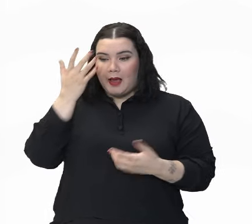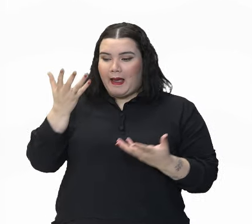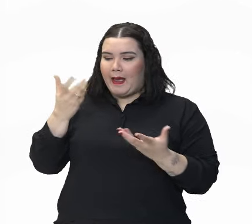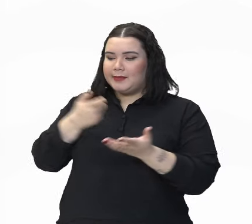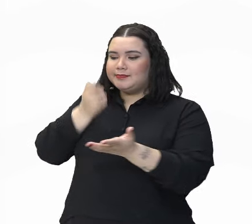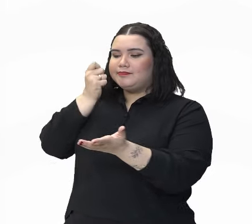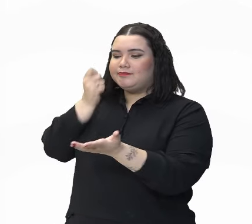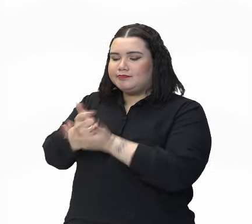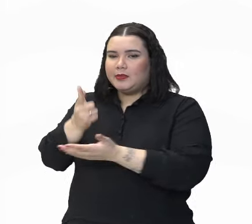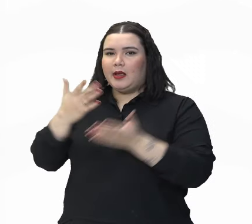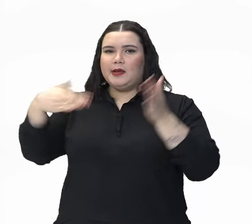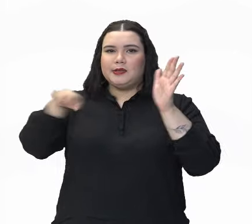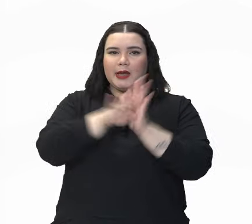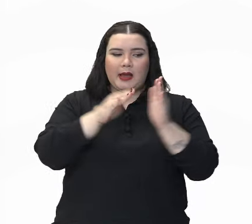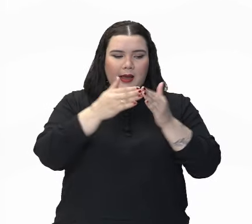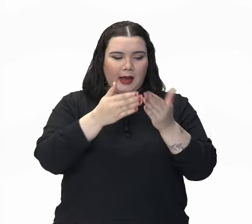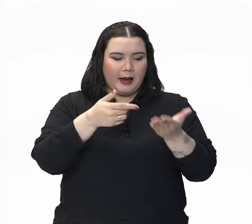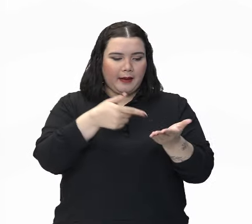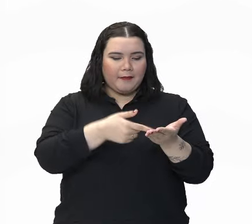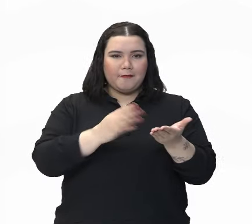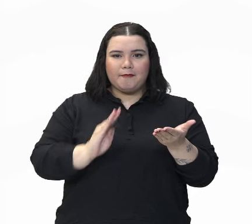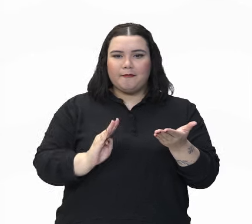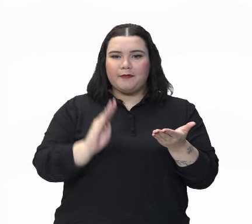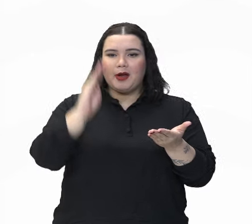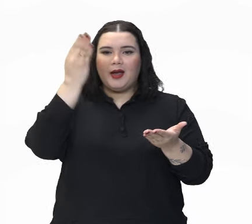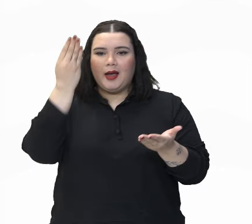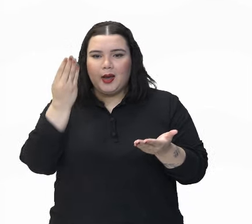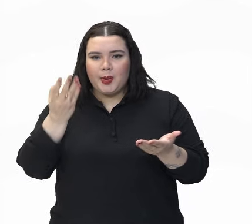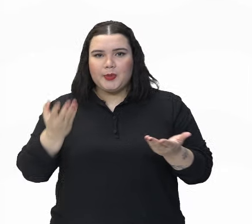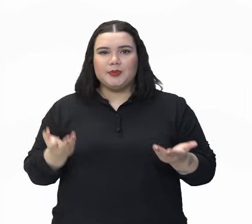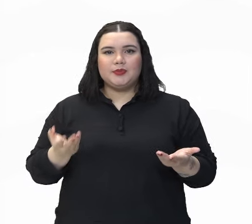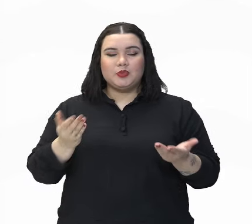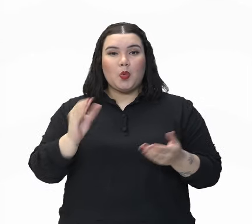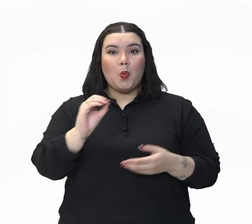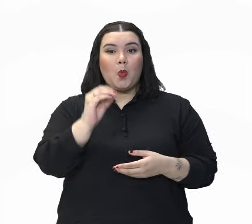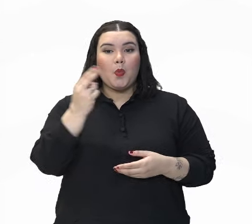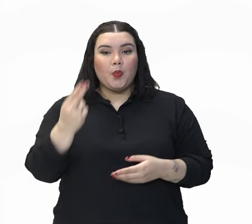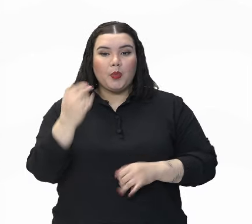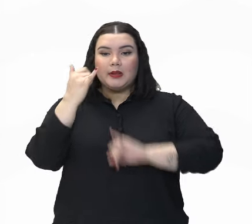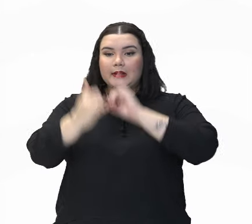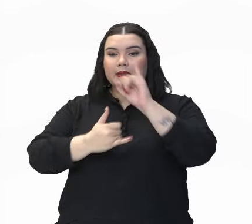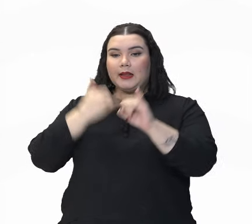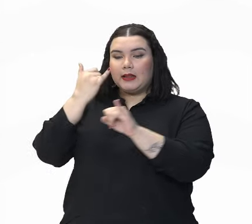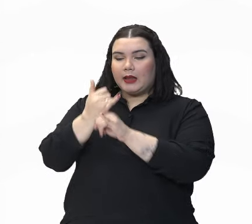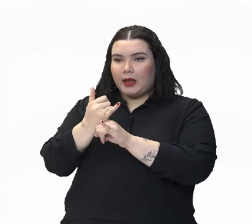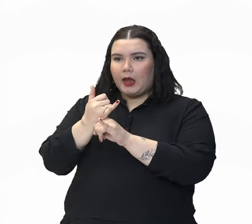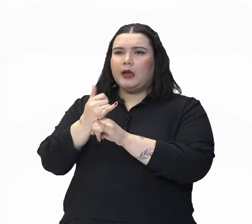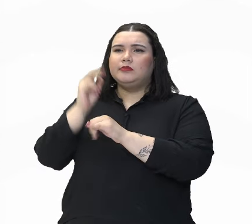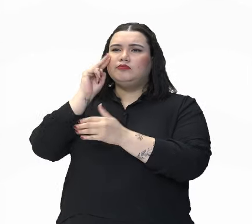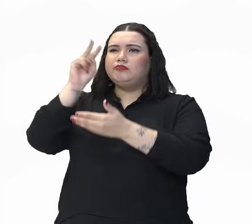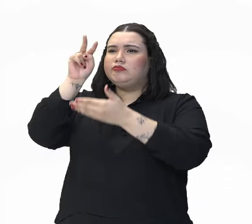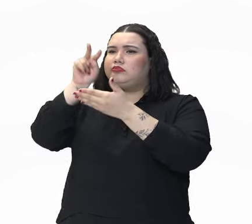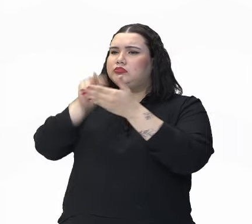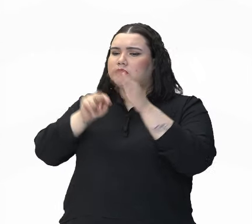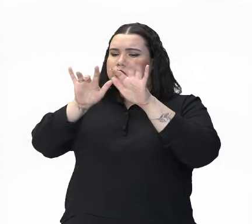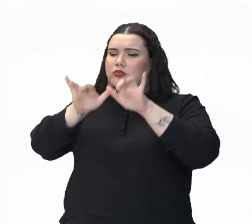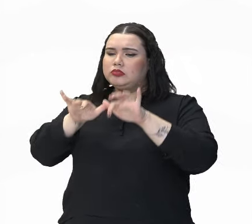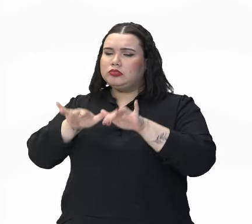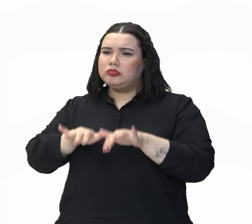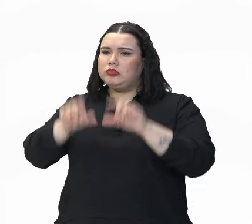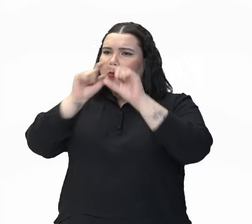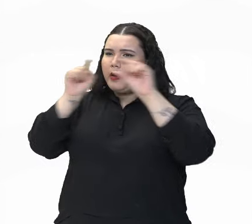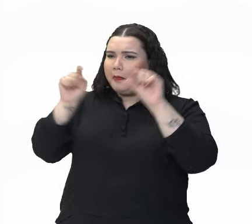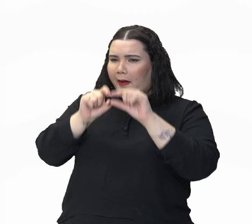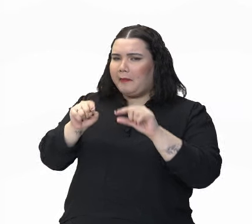enganado. Ou quando compra pela internet, também você identifica que não